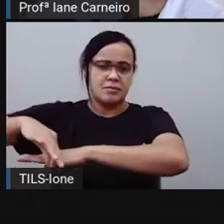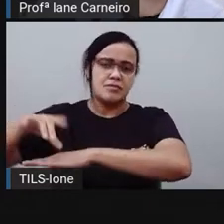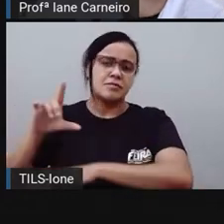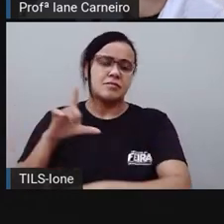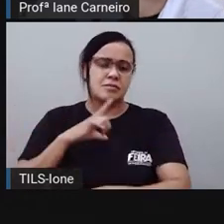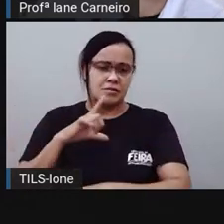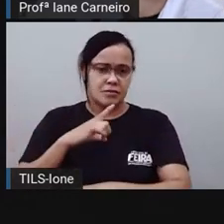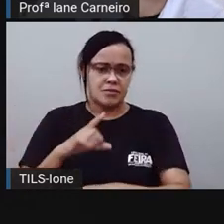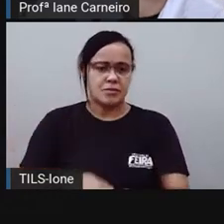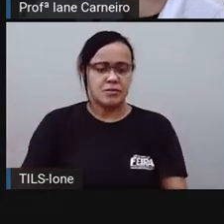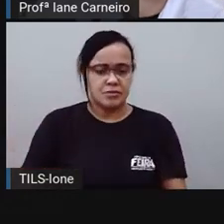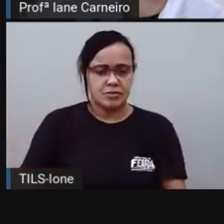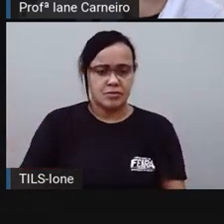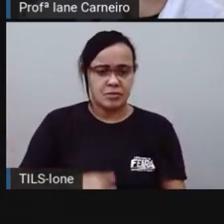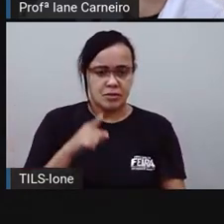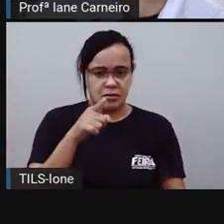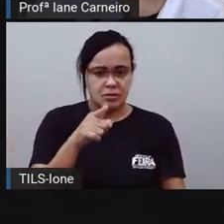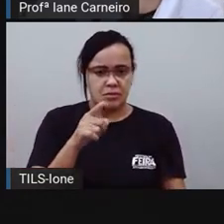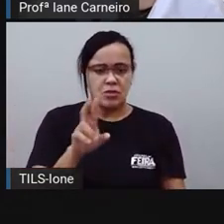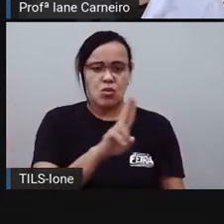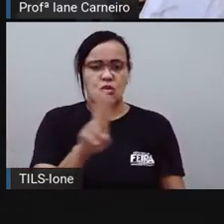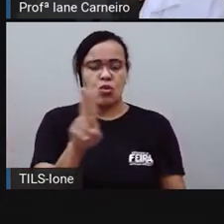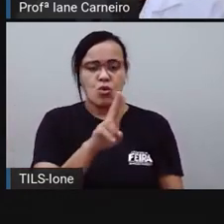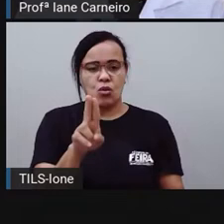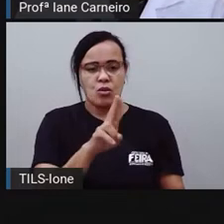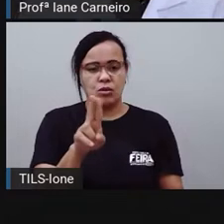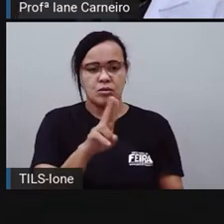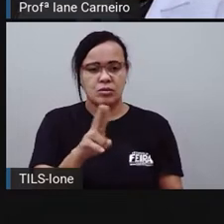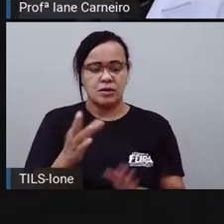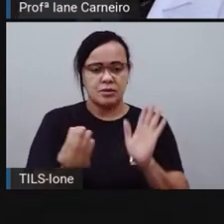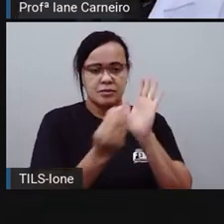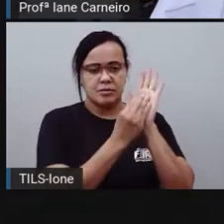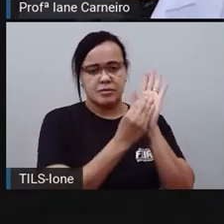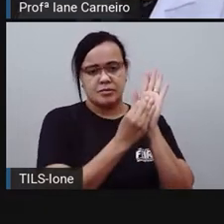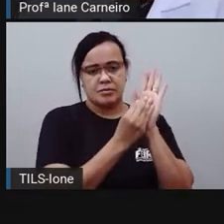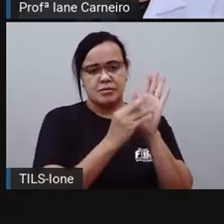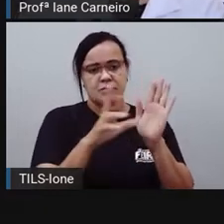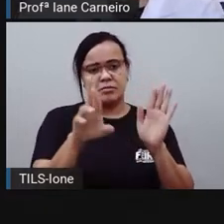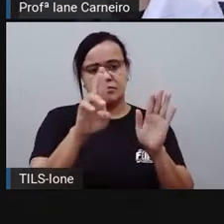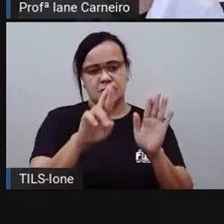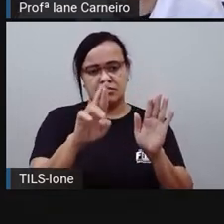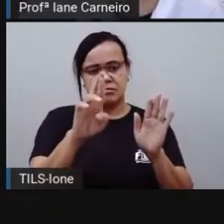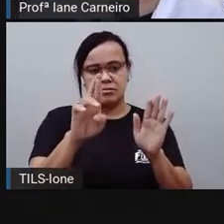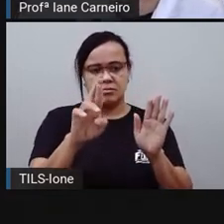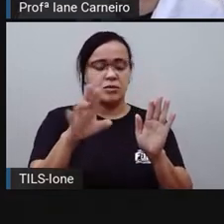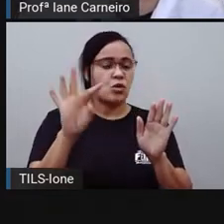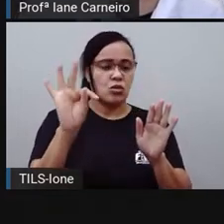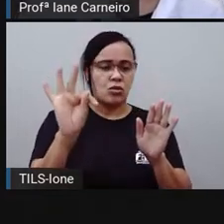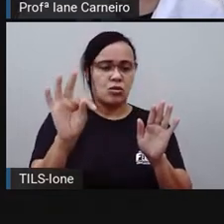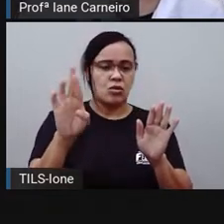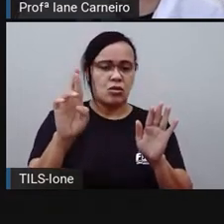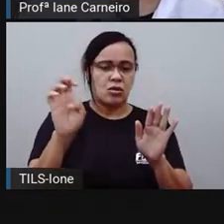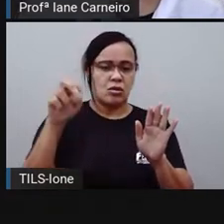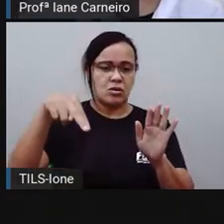Então, aqui, ó. Deixa eu escrever o nome dela, caso você não saiba, ó. A trena. E aqui é